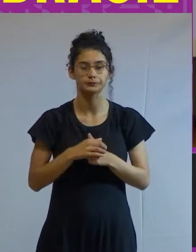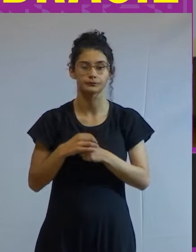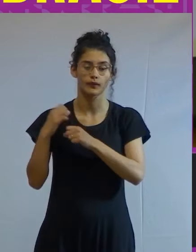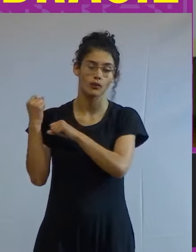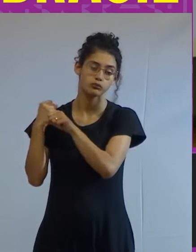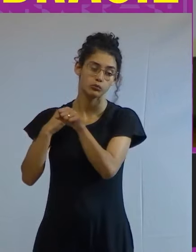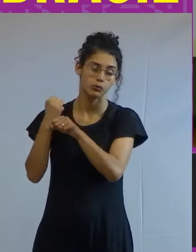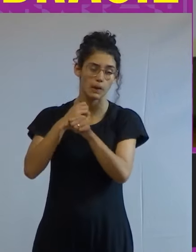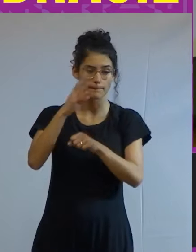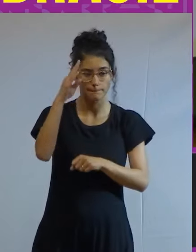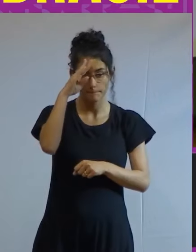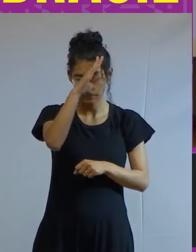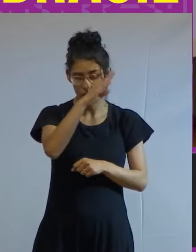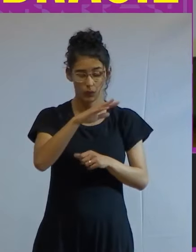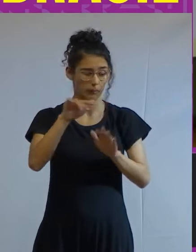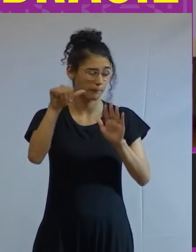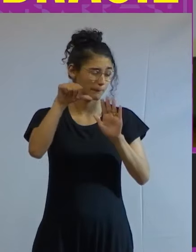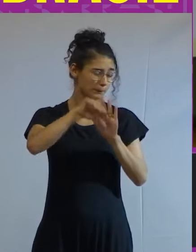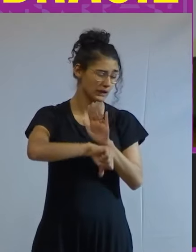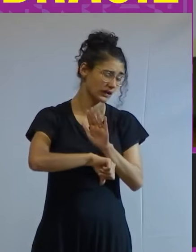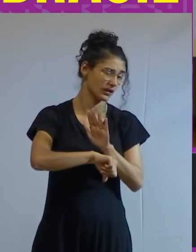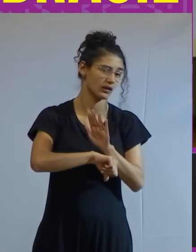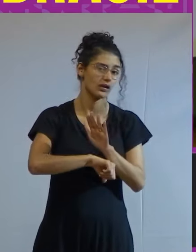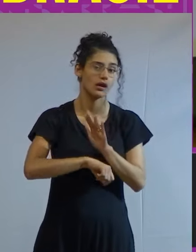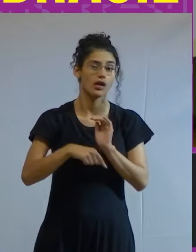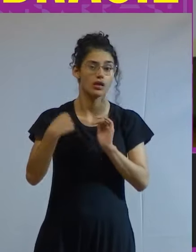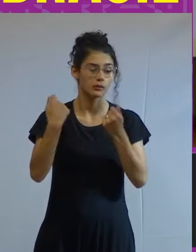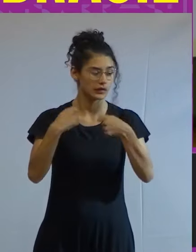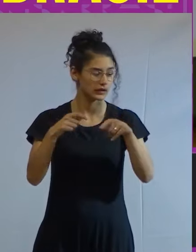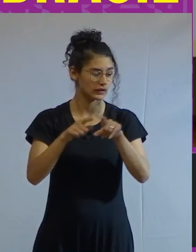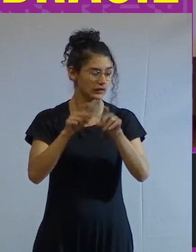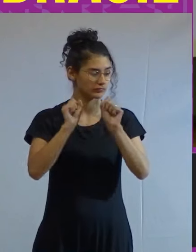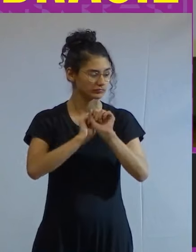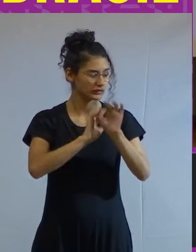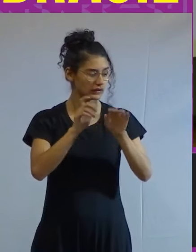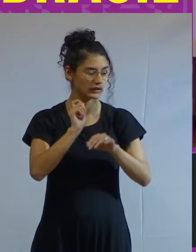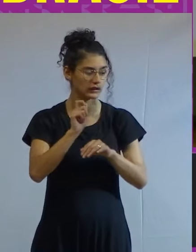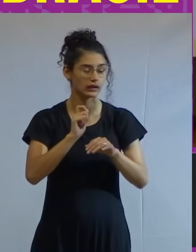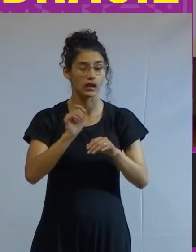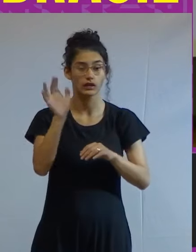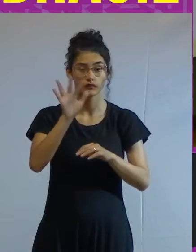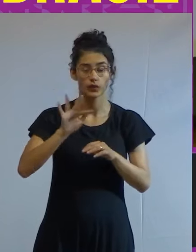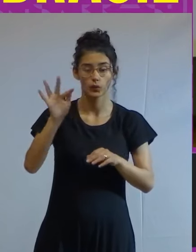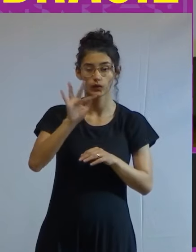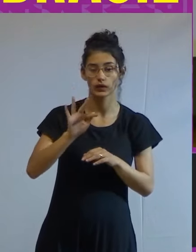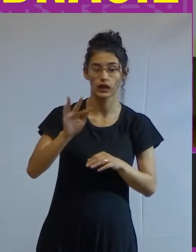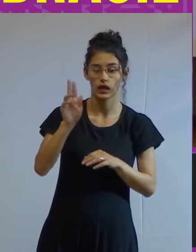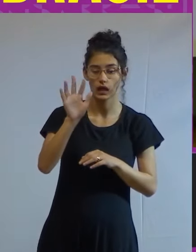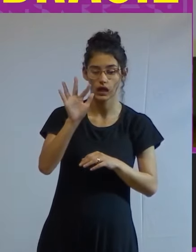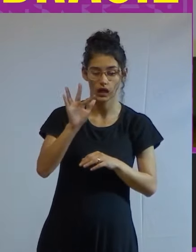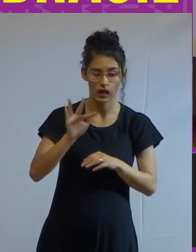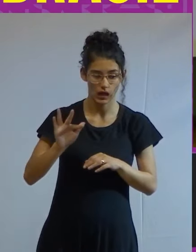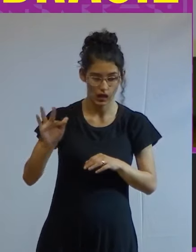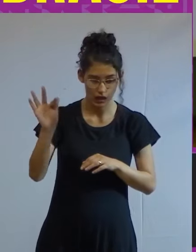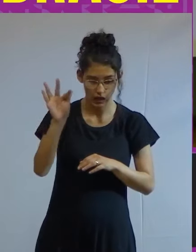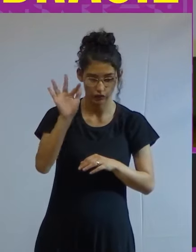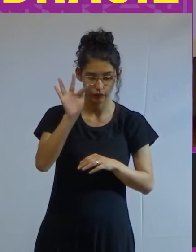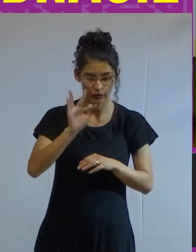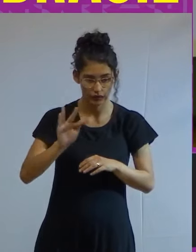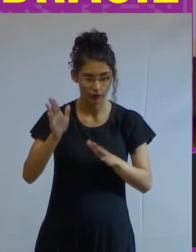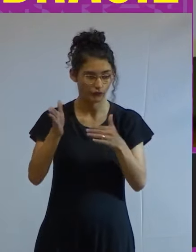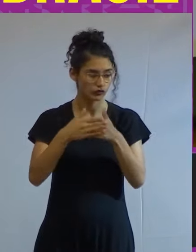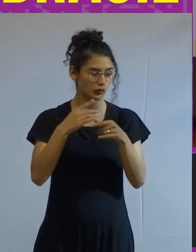Bolsonaro foi uma catástrofe completa nós precisamos ter clareza gente que as universidades federais só não fecharam porque teve